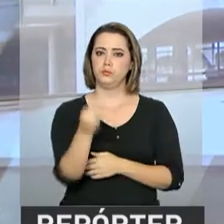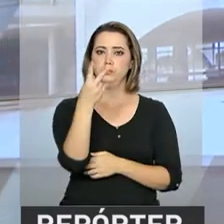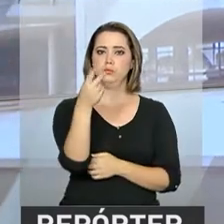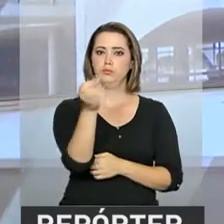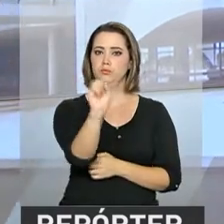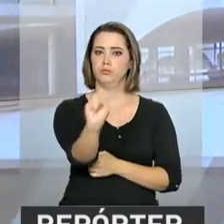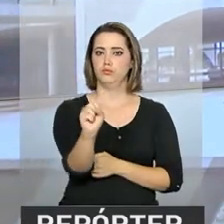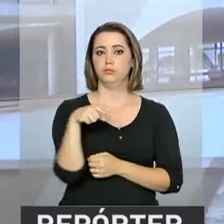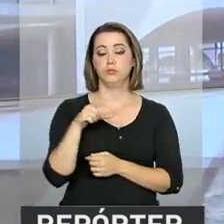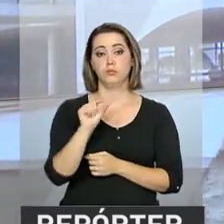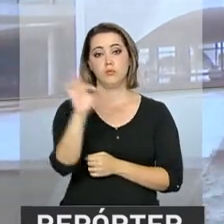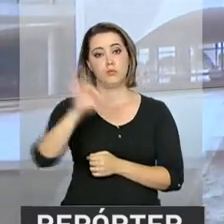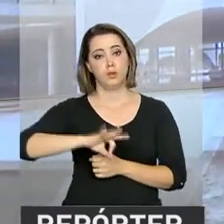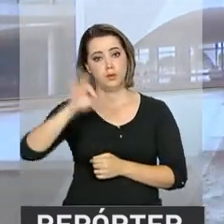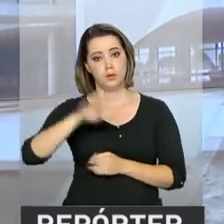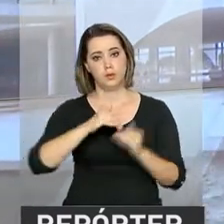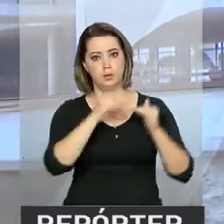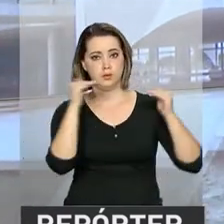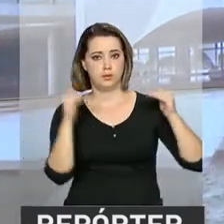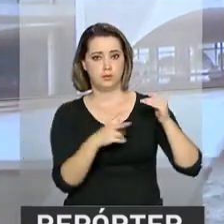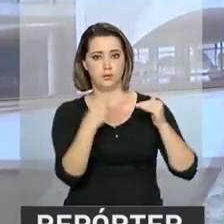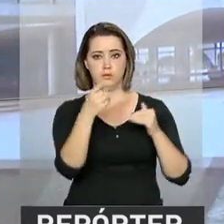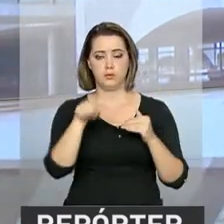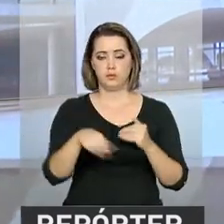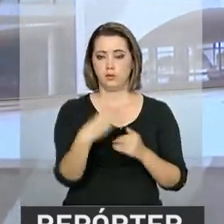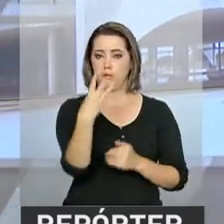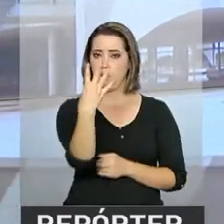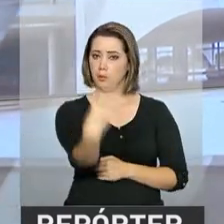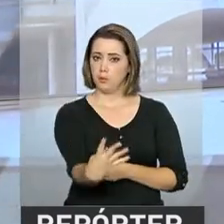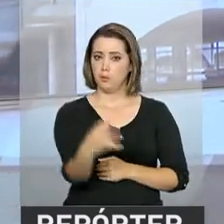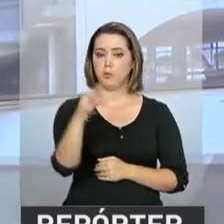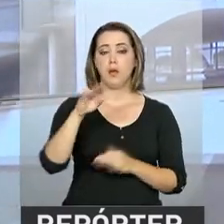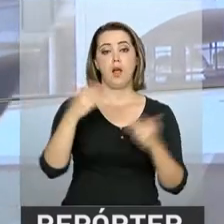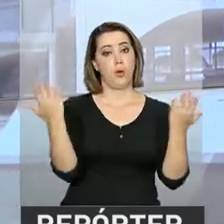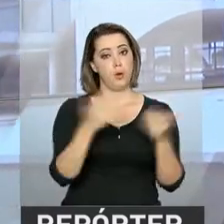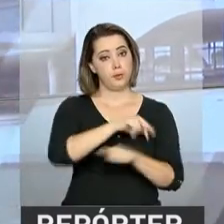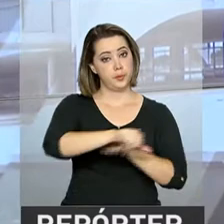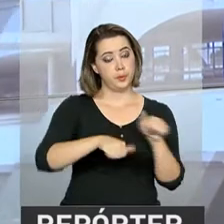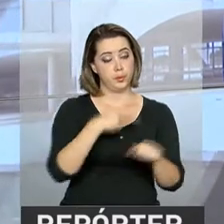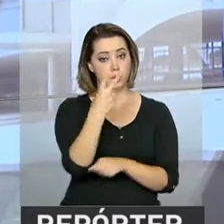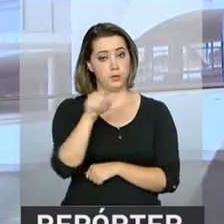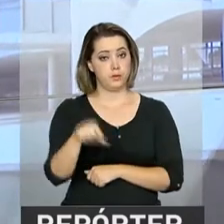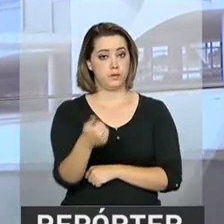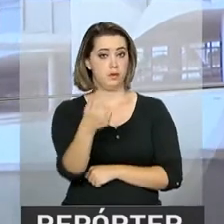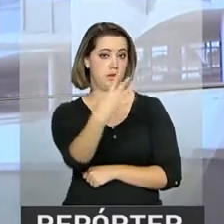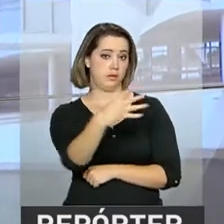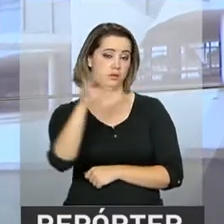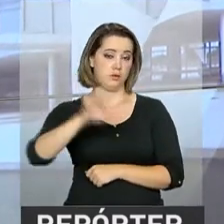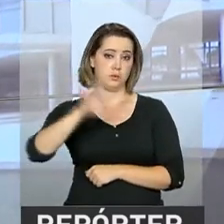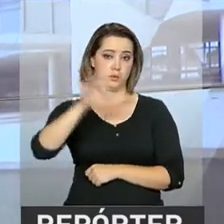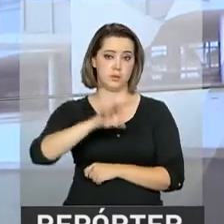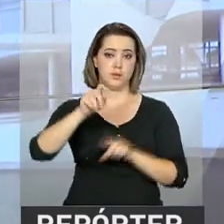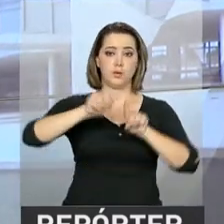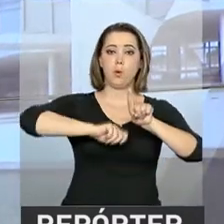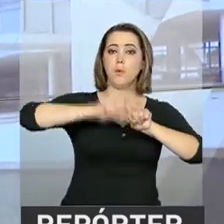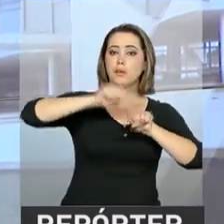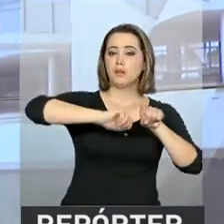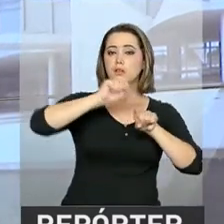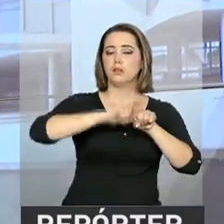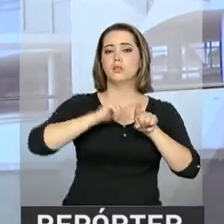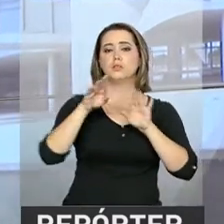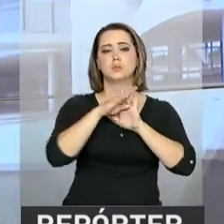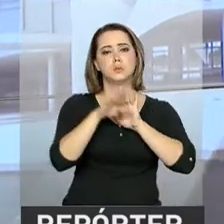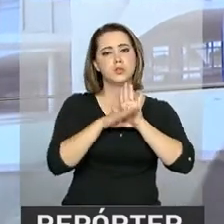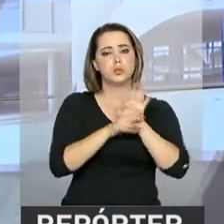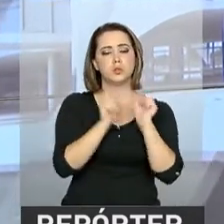2008. O percentual caiu de 2,34 para 2,14% ao mês. A medida vai